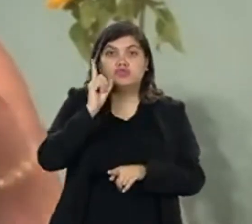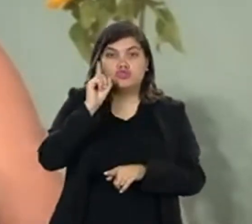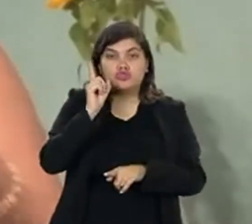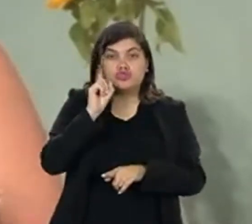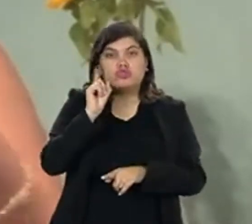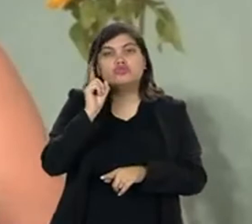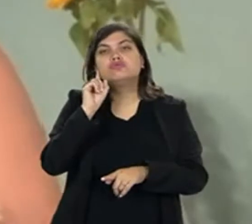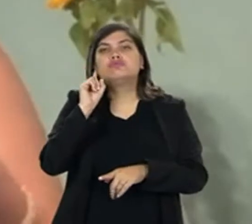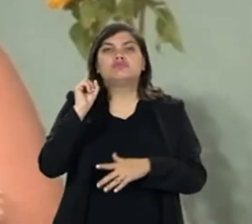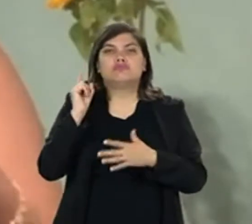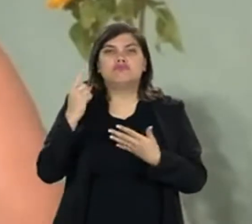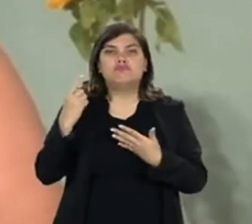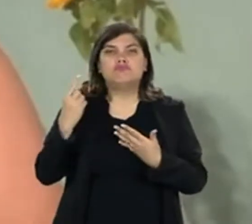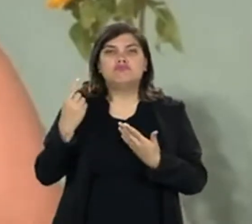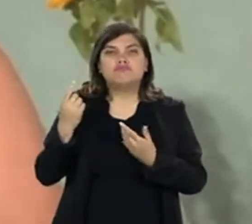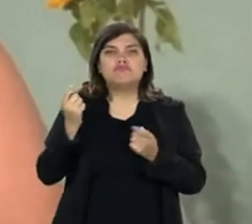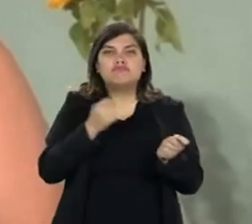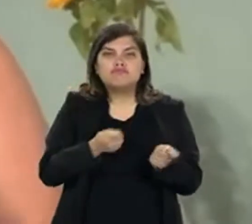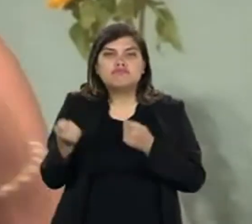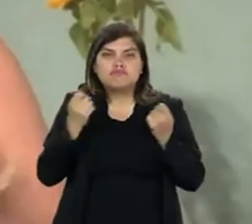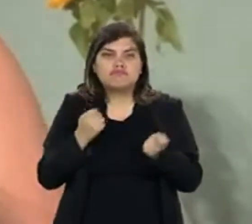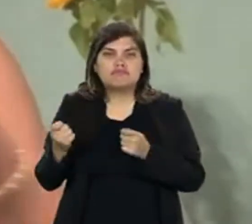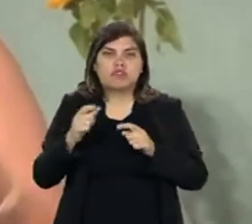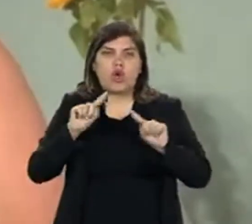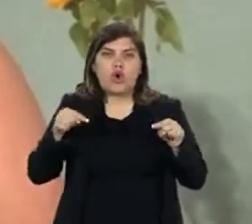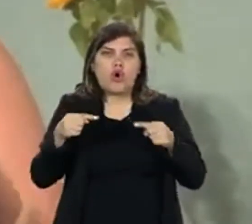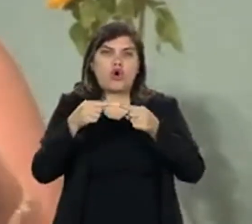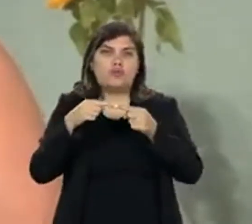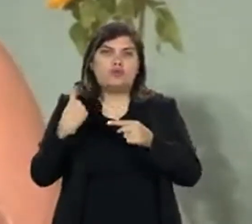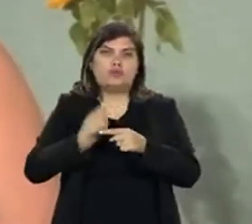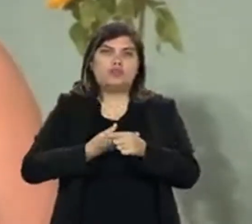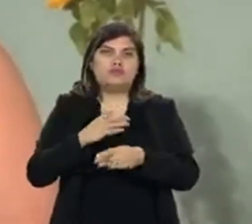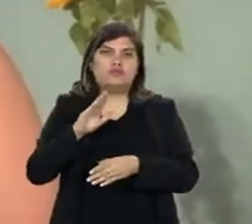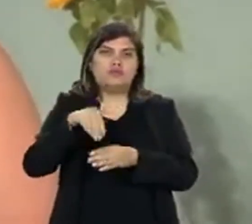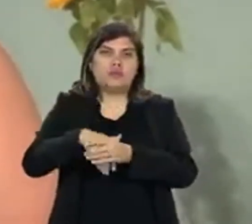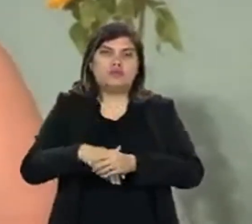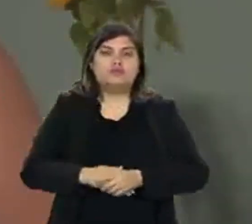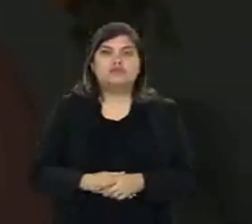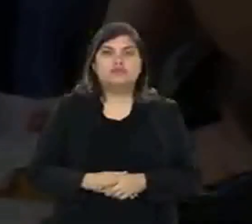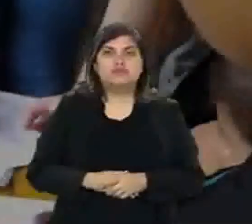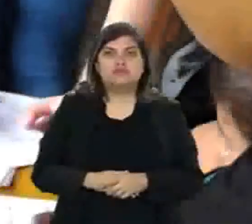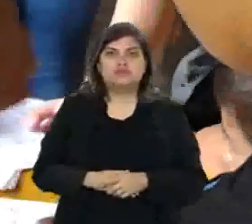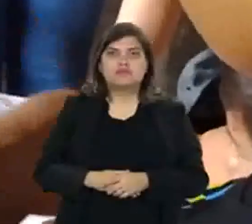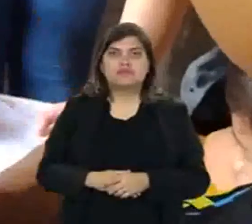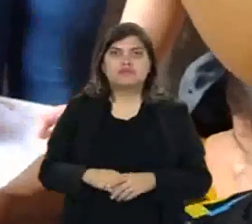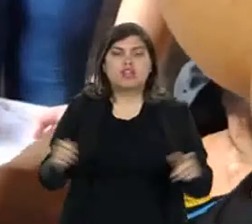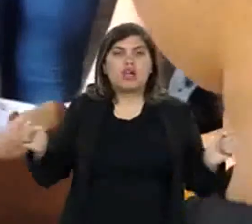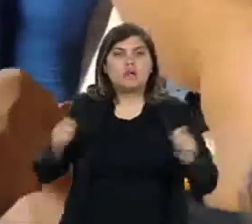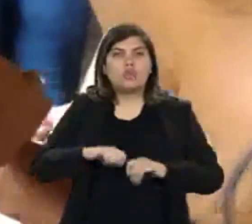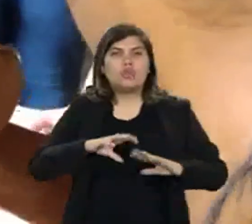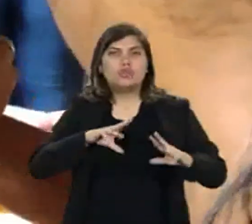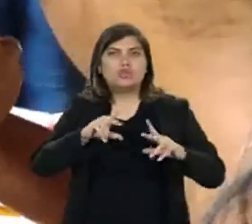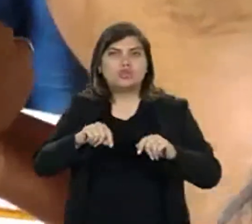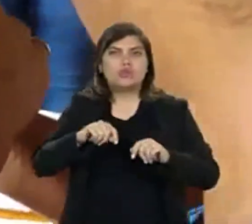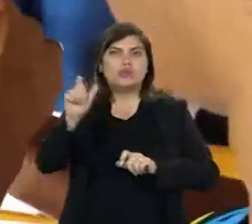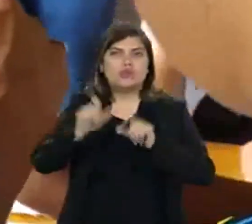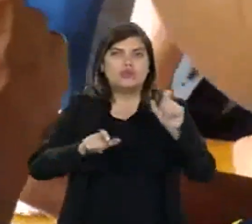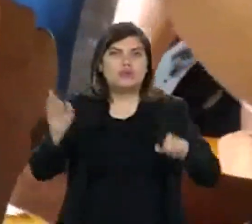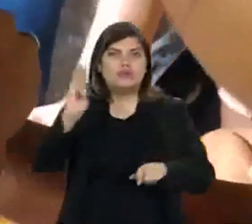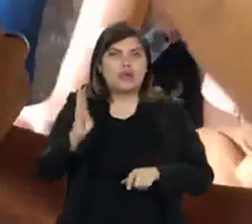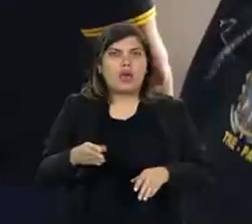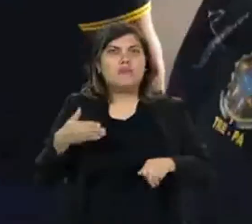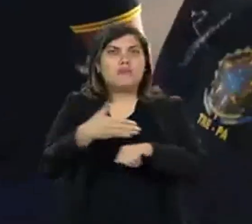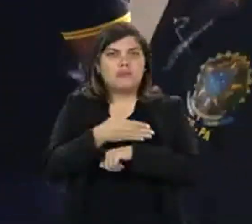a gente usa e que faz parte da gente no dia a dia está relacionado diretamente ao nosso voto. Para possibilitar que todos os